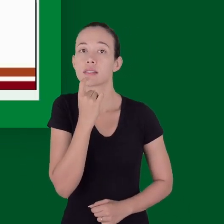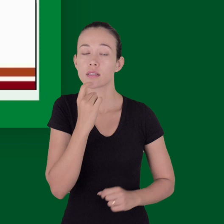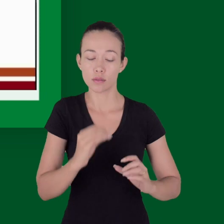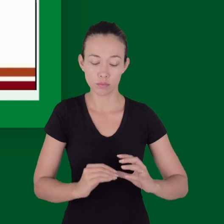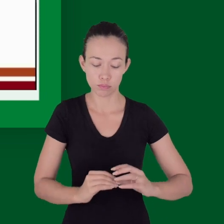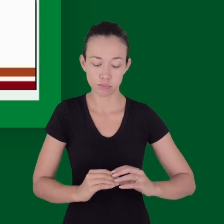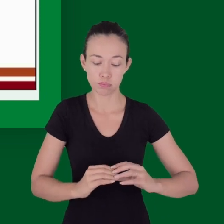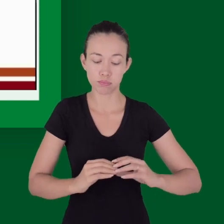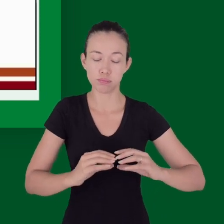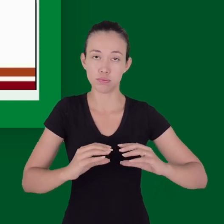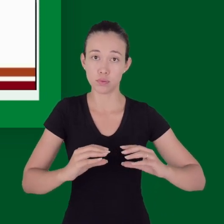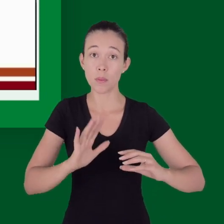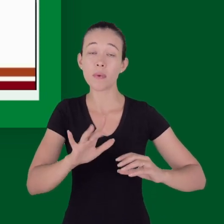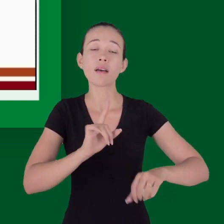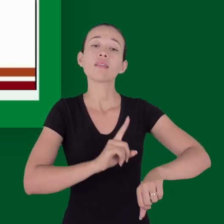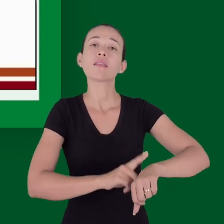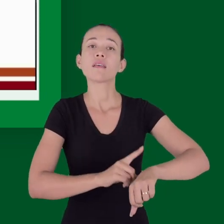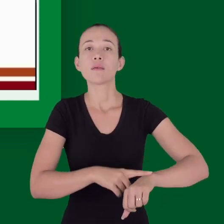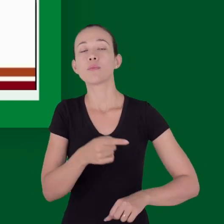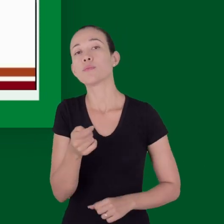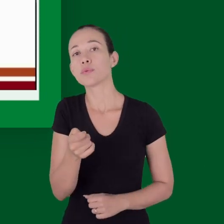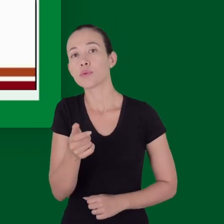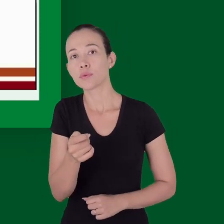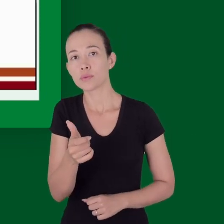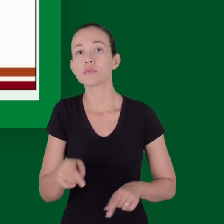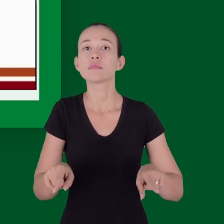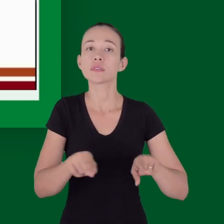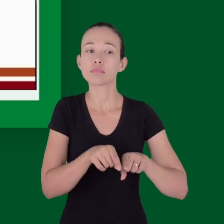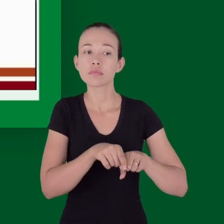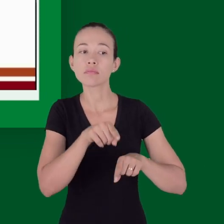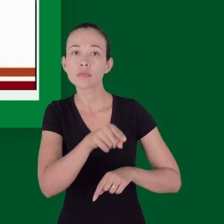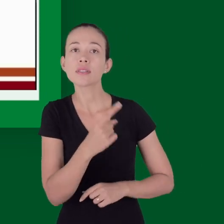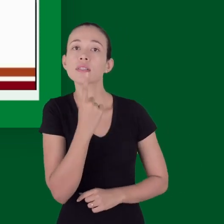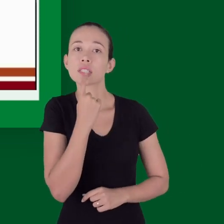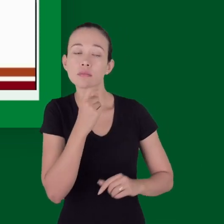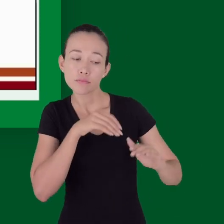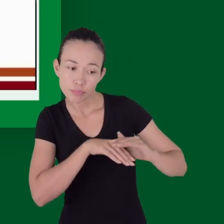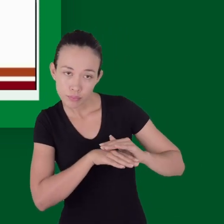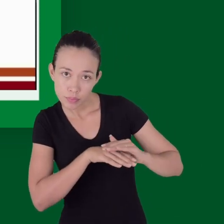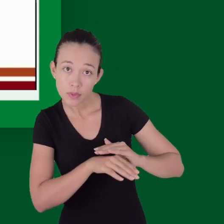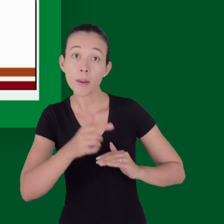eles agem como efetivos expansores de volume por um curto período